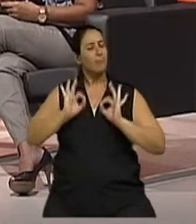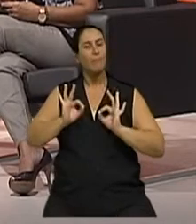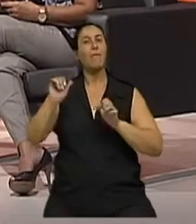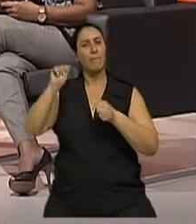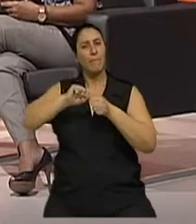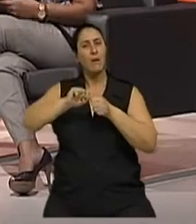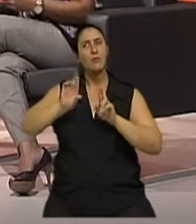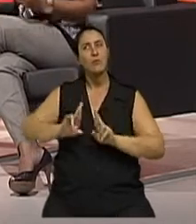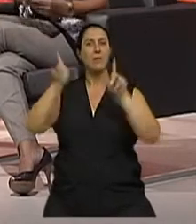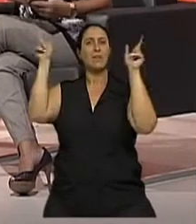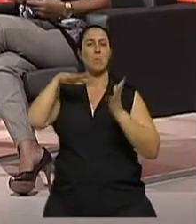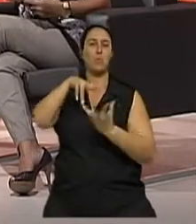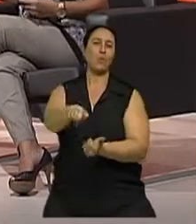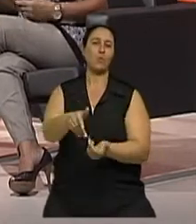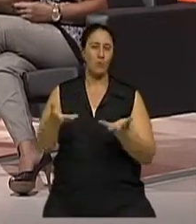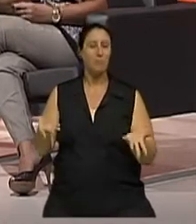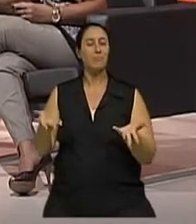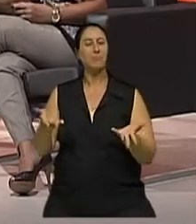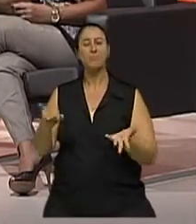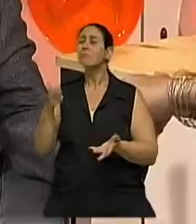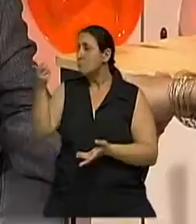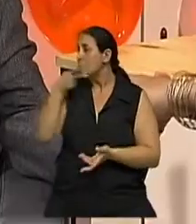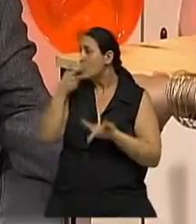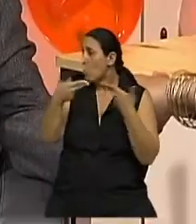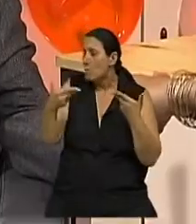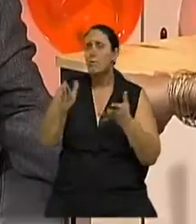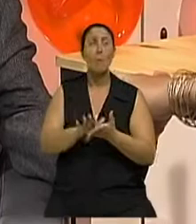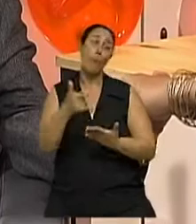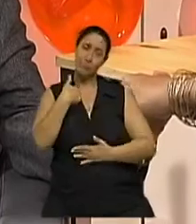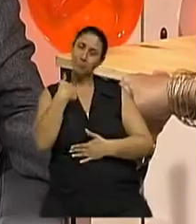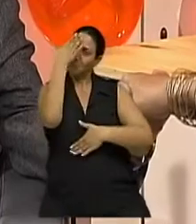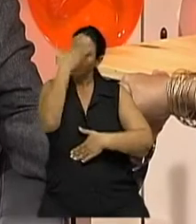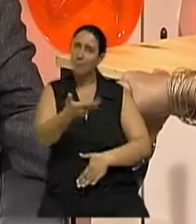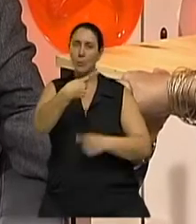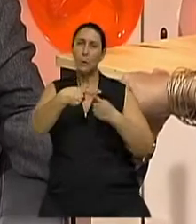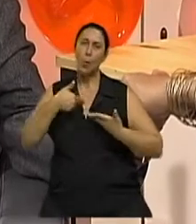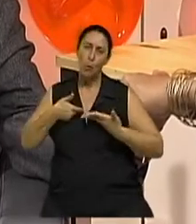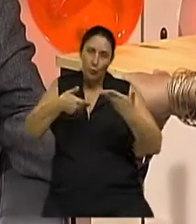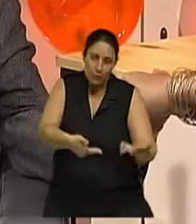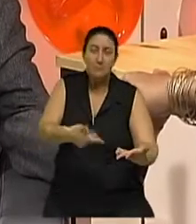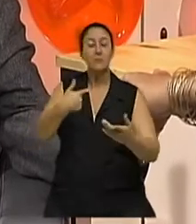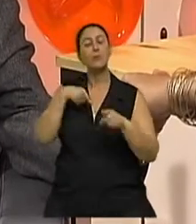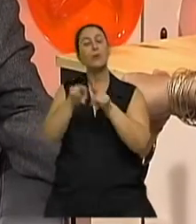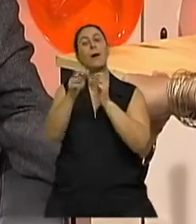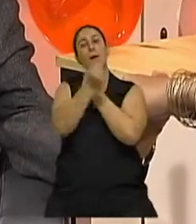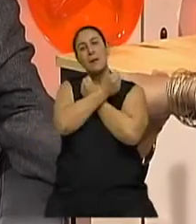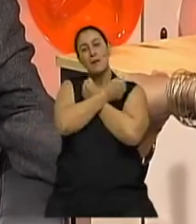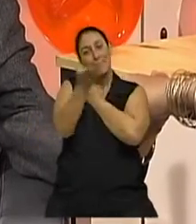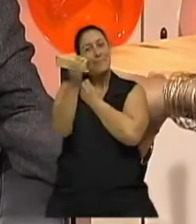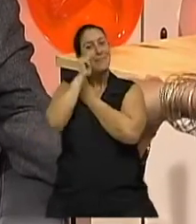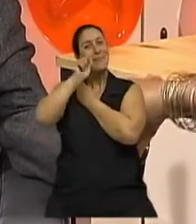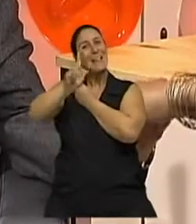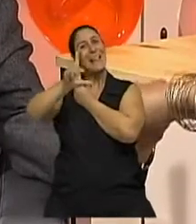faz um mundo melhor. O senhor quer dizer uma palavra ainda? Pode ser. Eu agradeço a oportunidade de estar aqui também. Gostaria de mandar um grande abraço aí para a dona